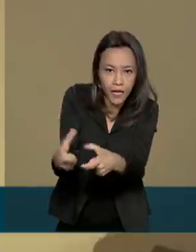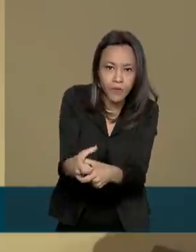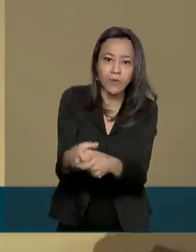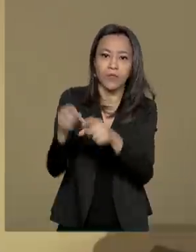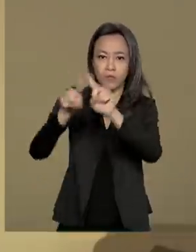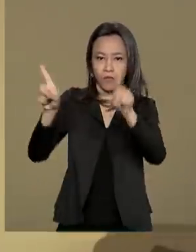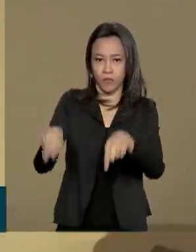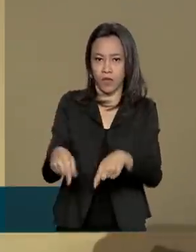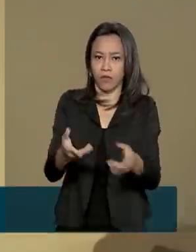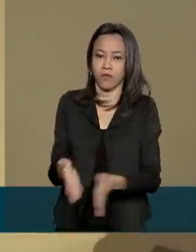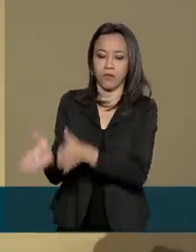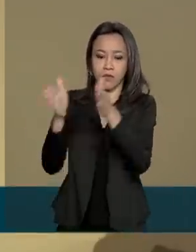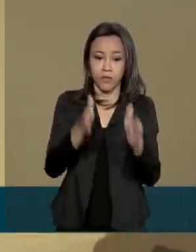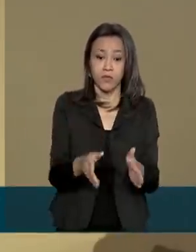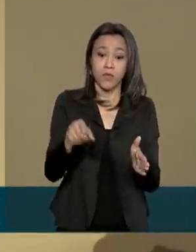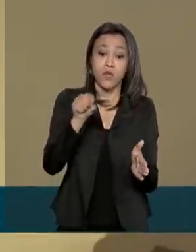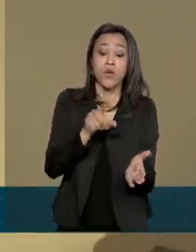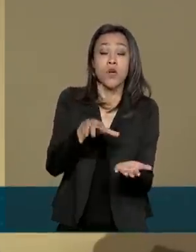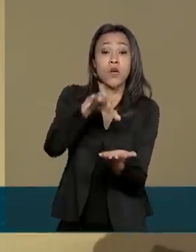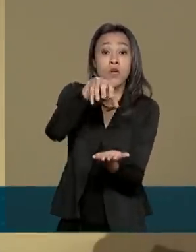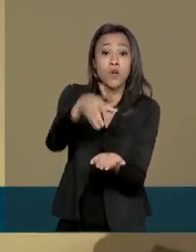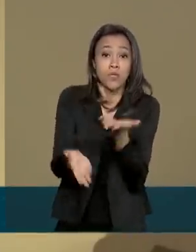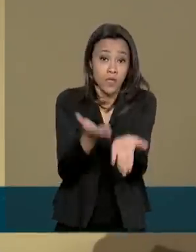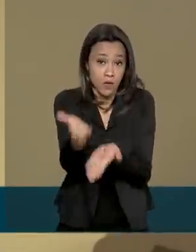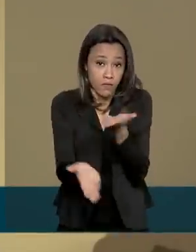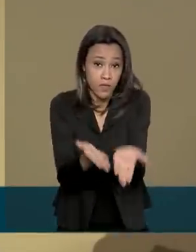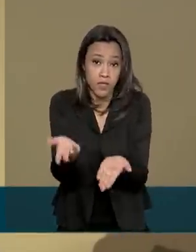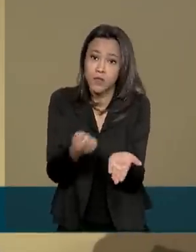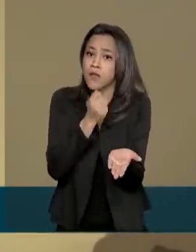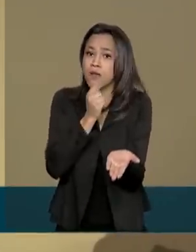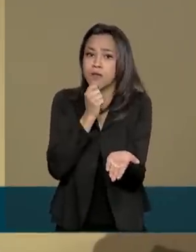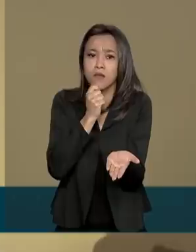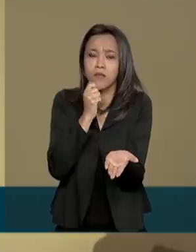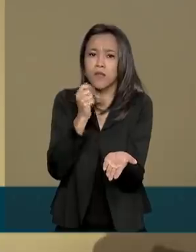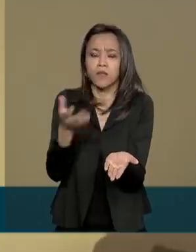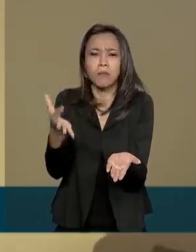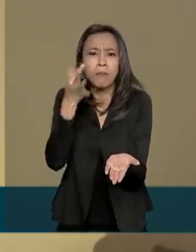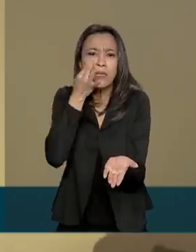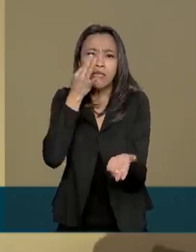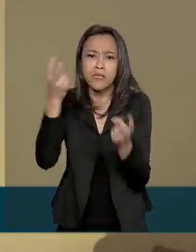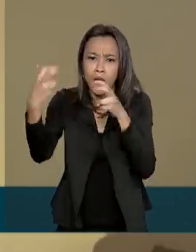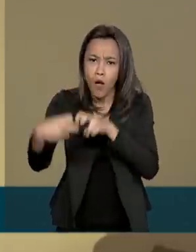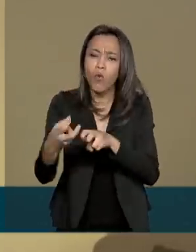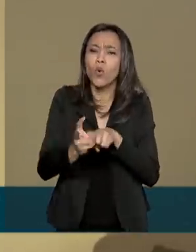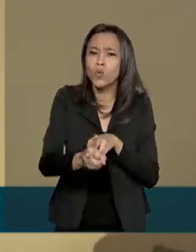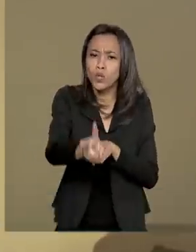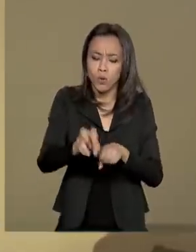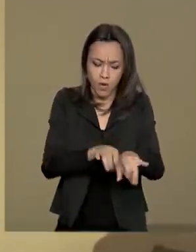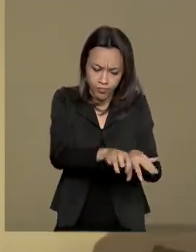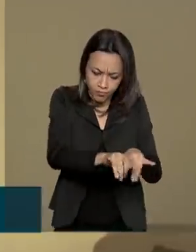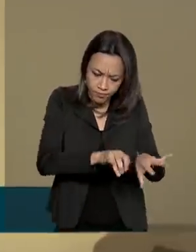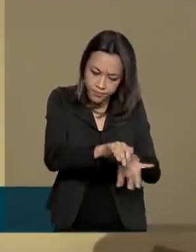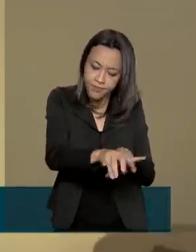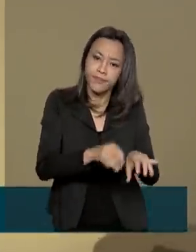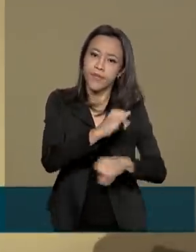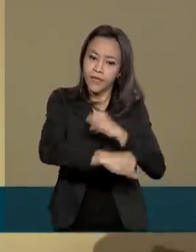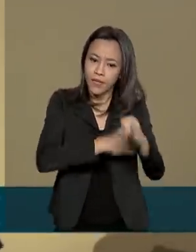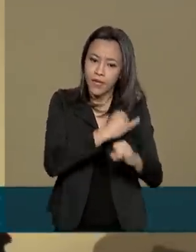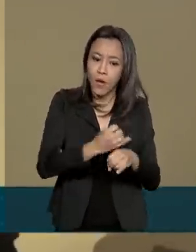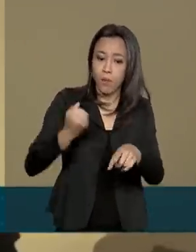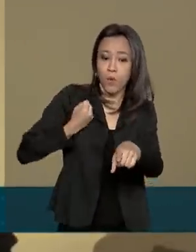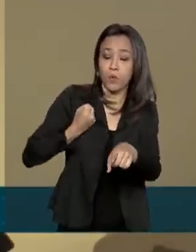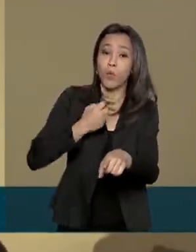serviços que não estiverem disponíveis de forma presencial, continuam pela internet e pela Central 135.